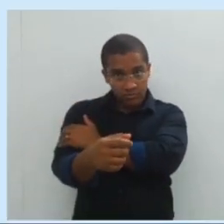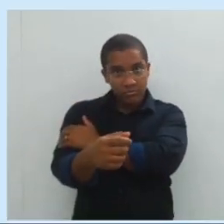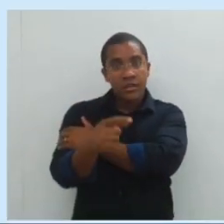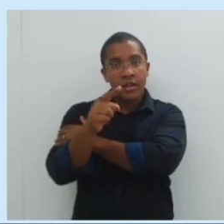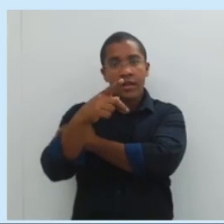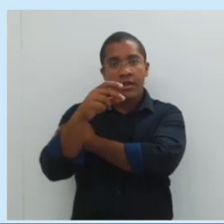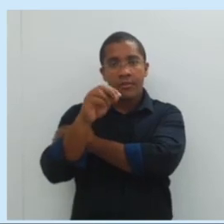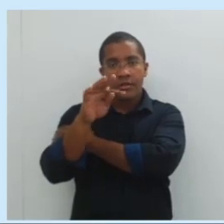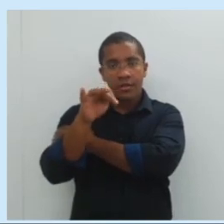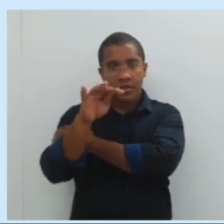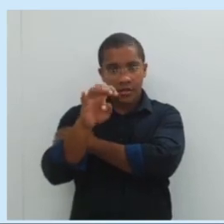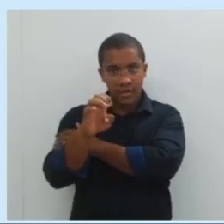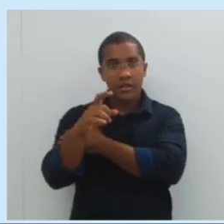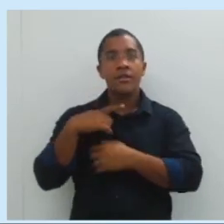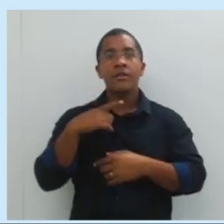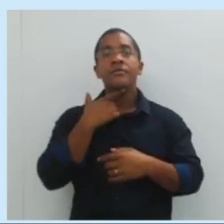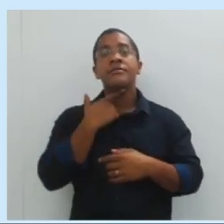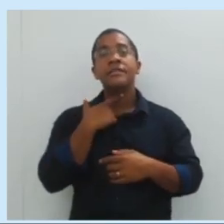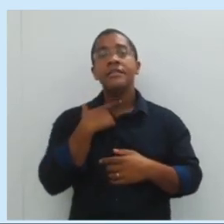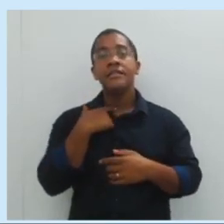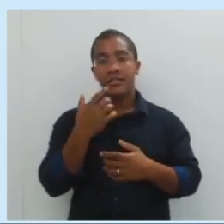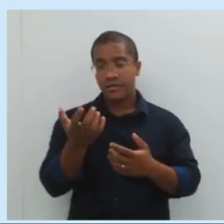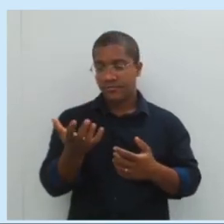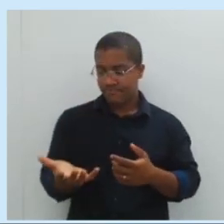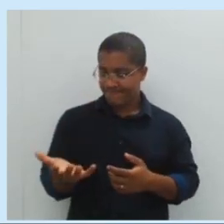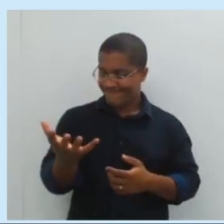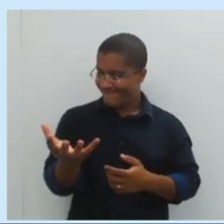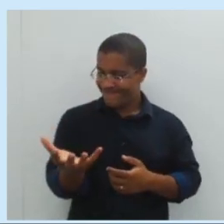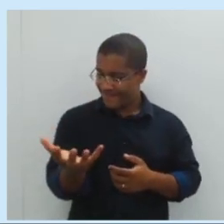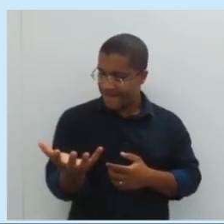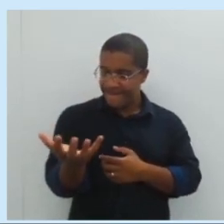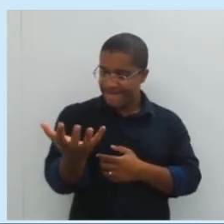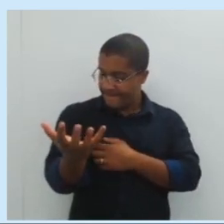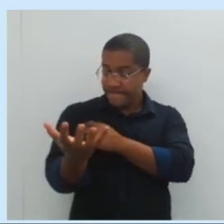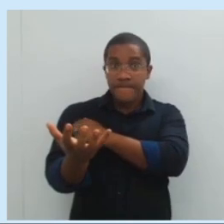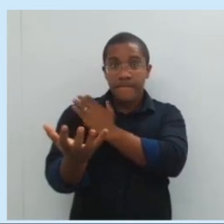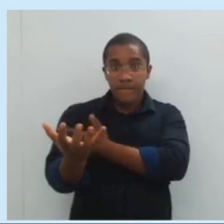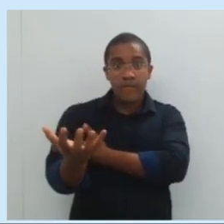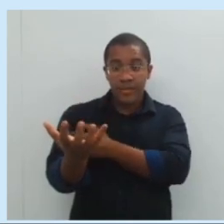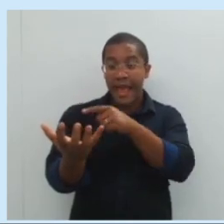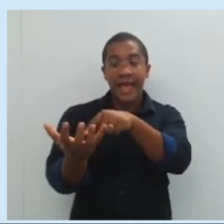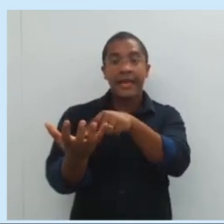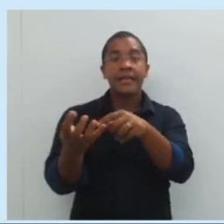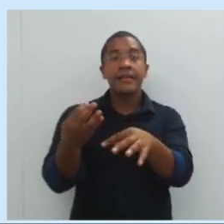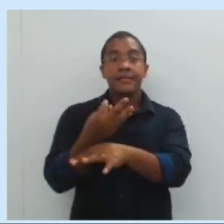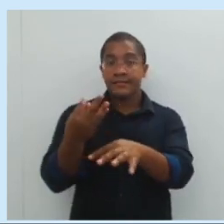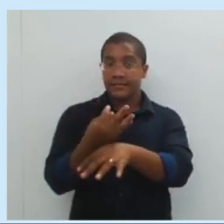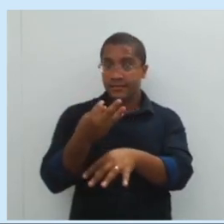minha força, que eu quero levantar um objeto que está nas minhas mãos. Força de resistência.